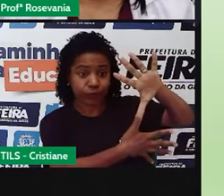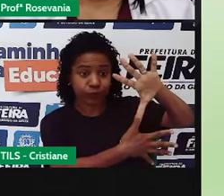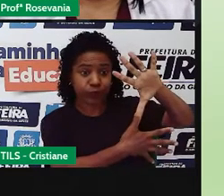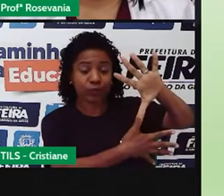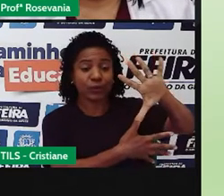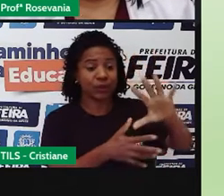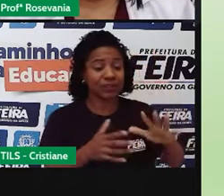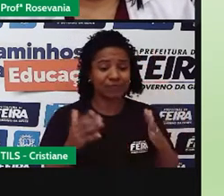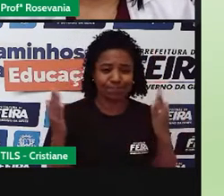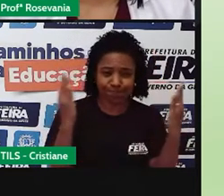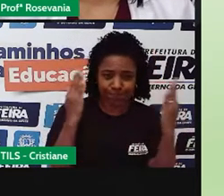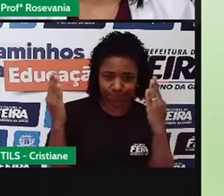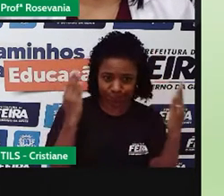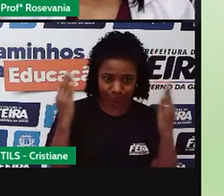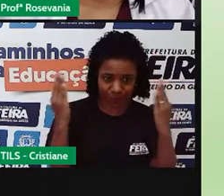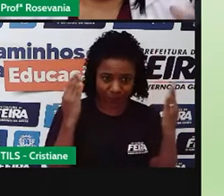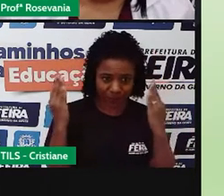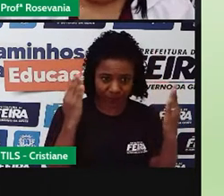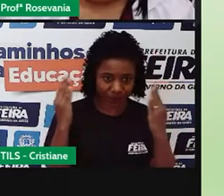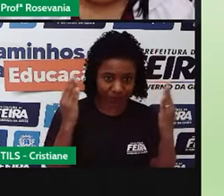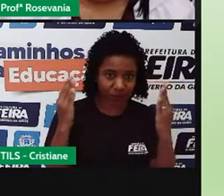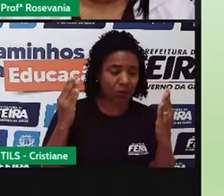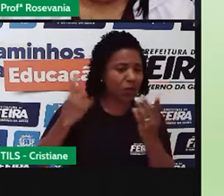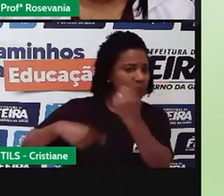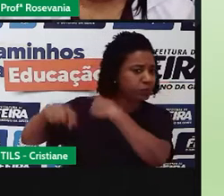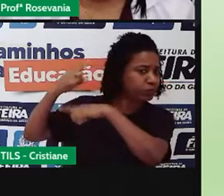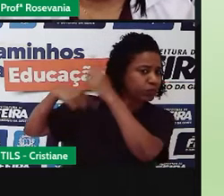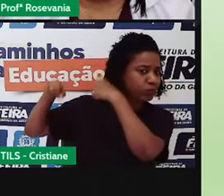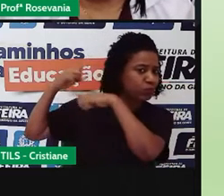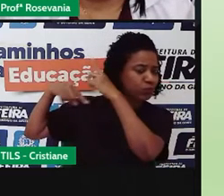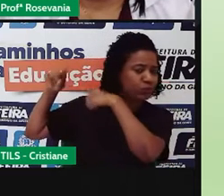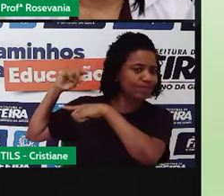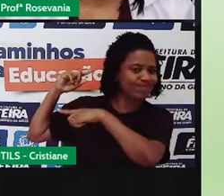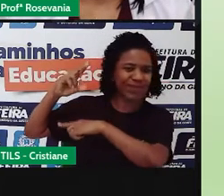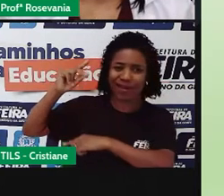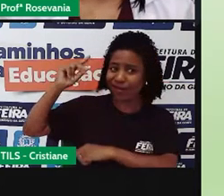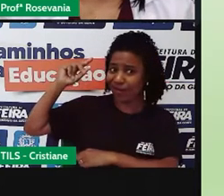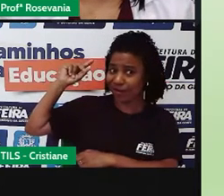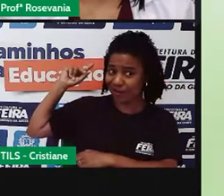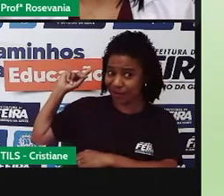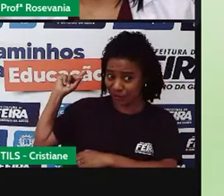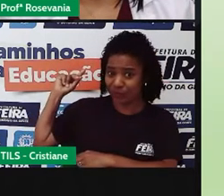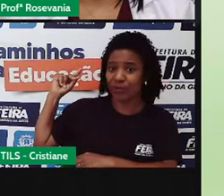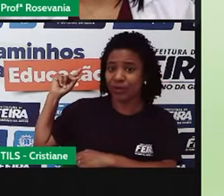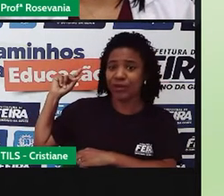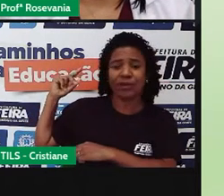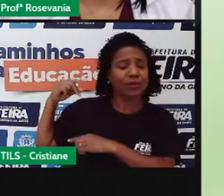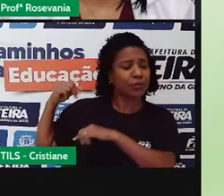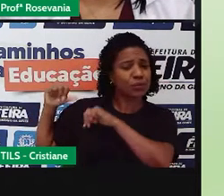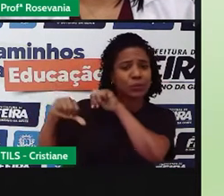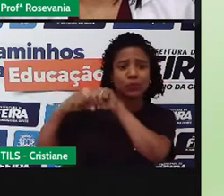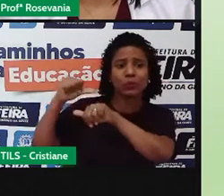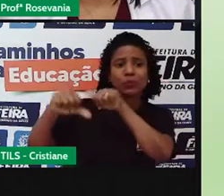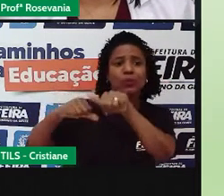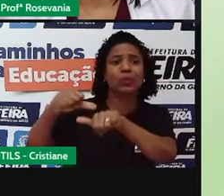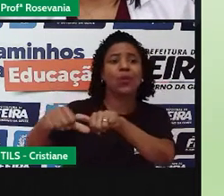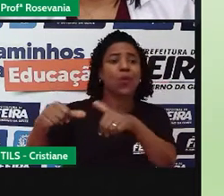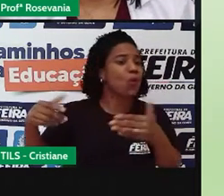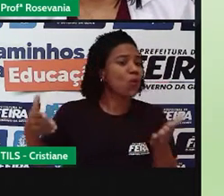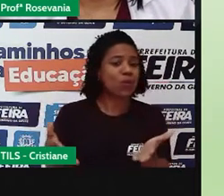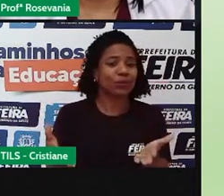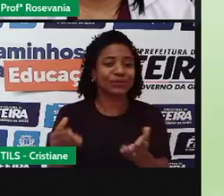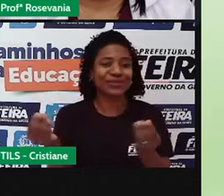da vegetação original, né, que aqui também já foi alterada, a verdade seja dita. Mas, desde quando começou a se observar, né, a